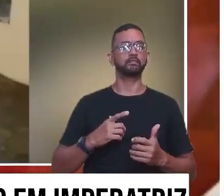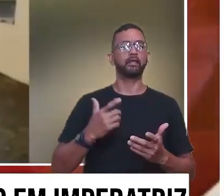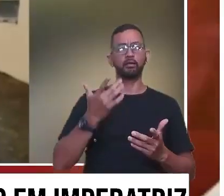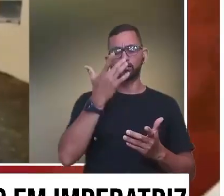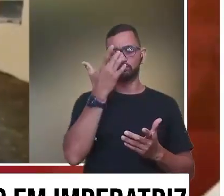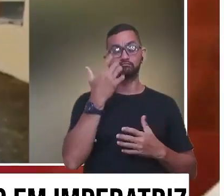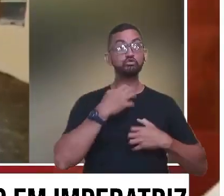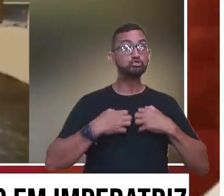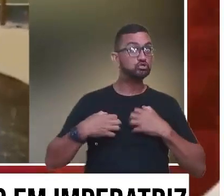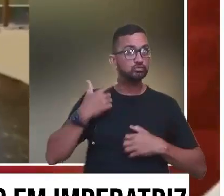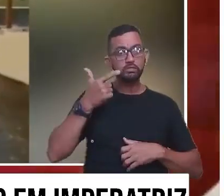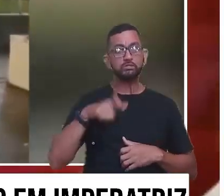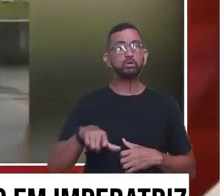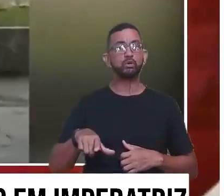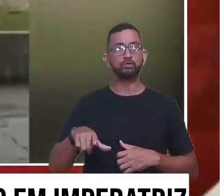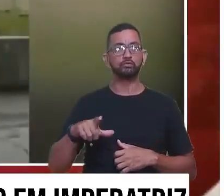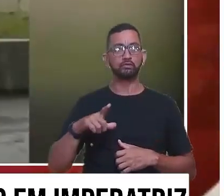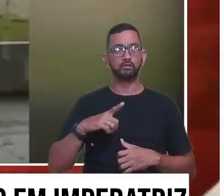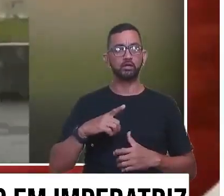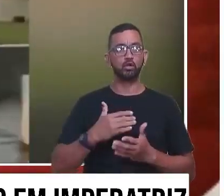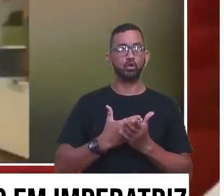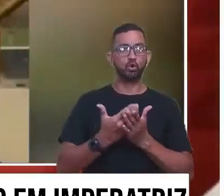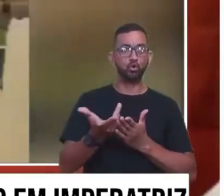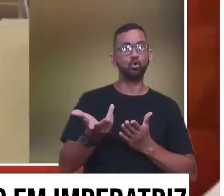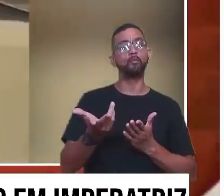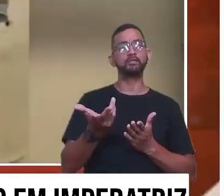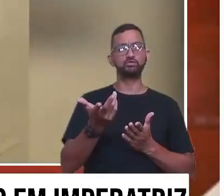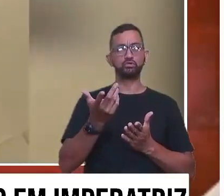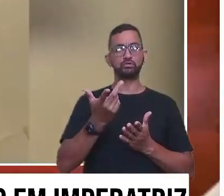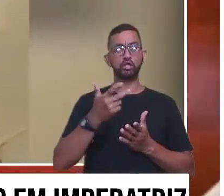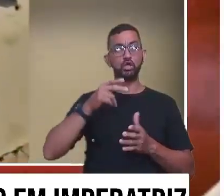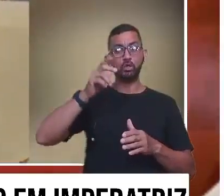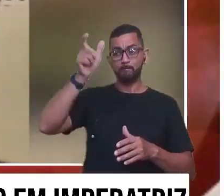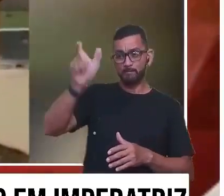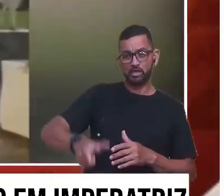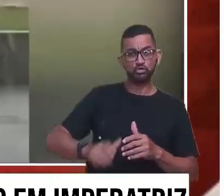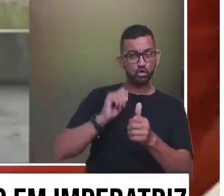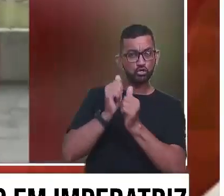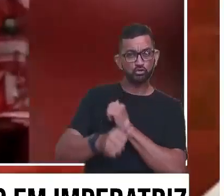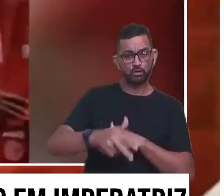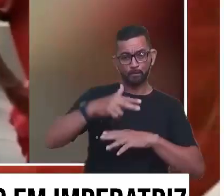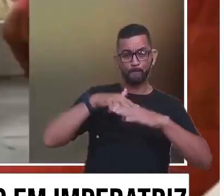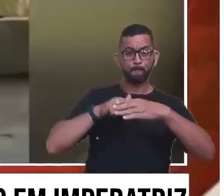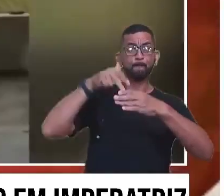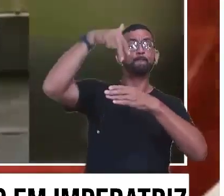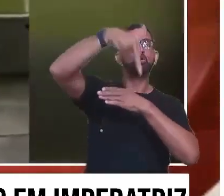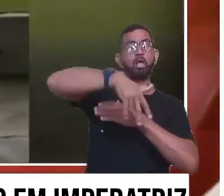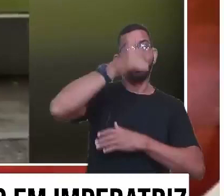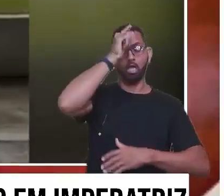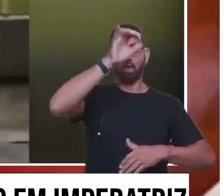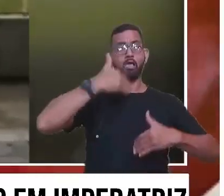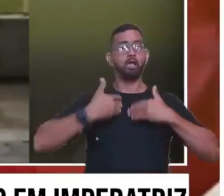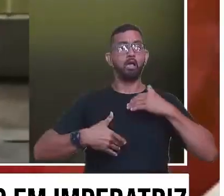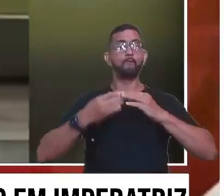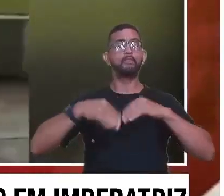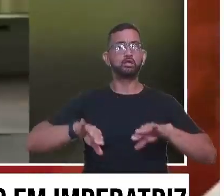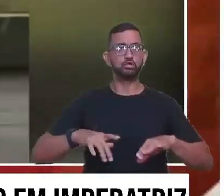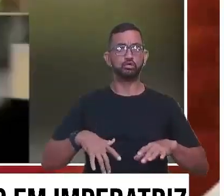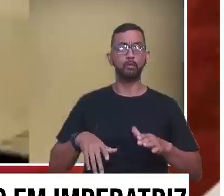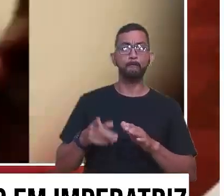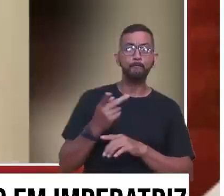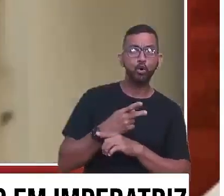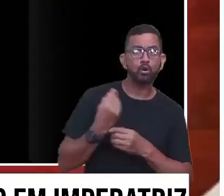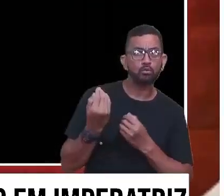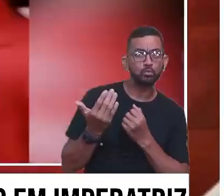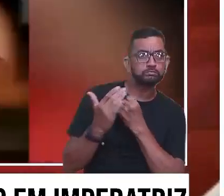para cima dos jogadores, e aí foi um desespero também geral, jogadores pulando alambrado para tentar se salvar, para evitar que se machucassem,